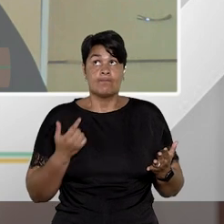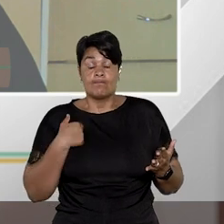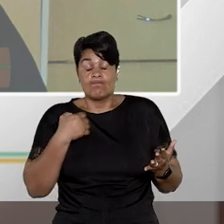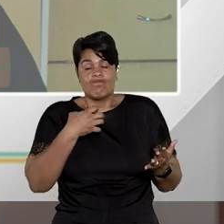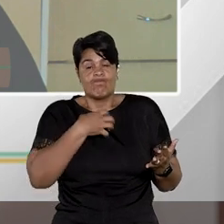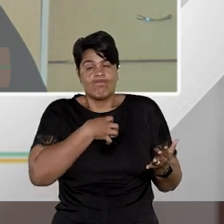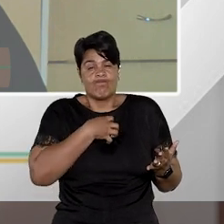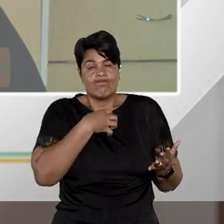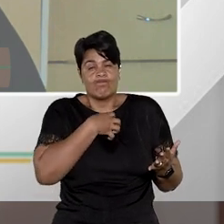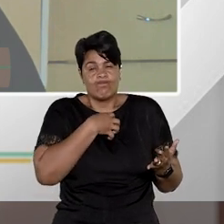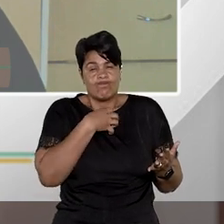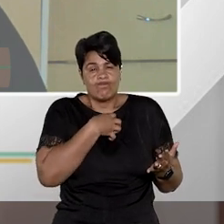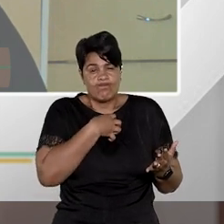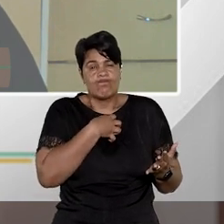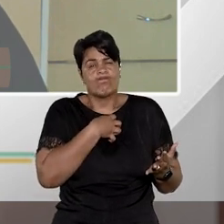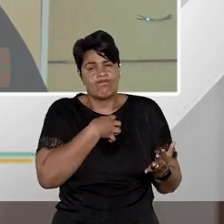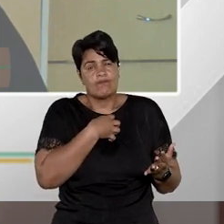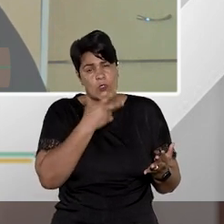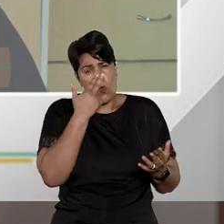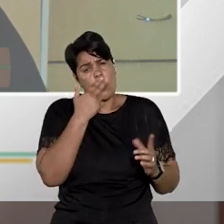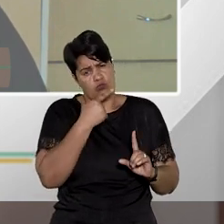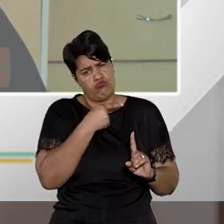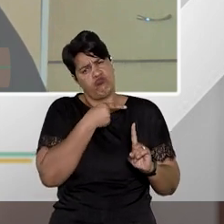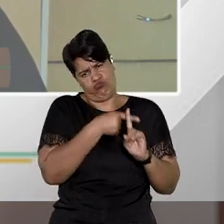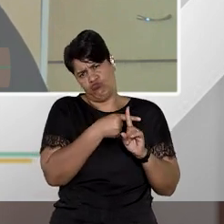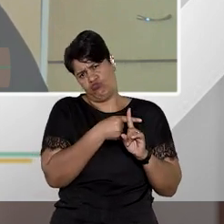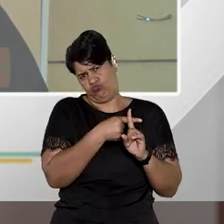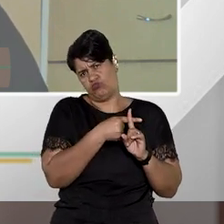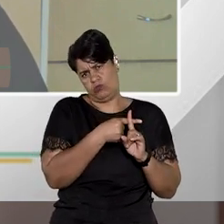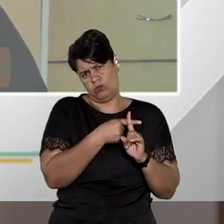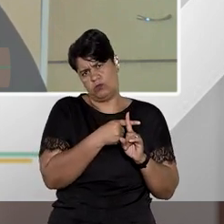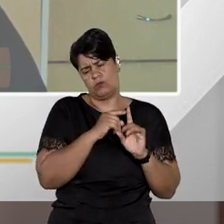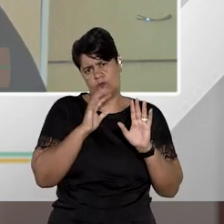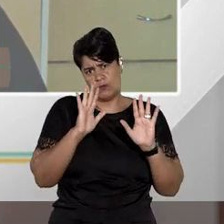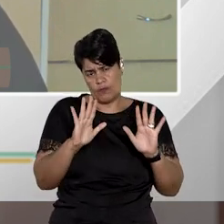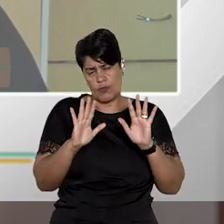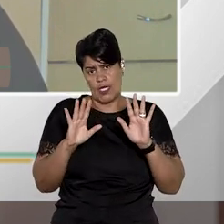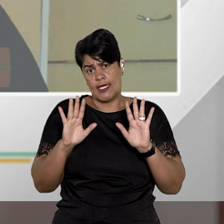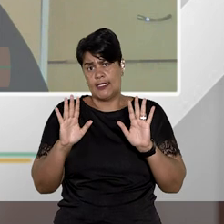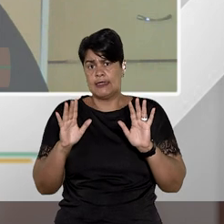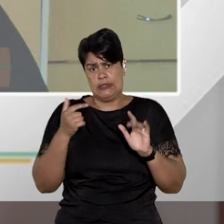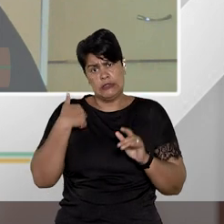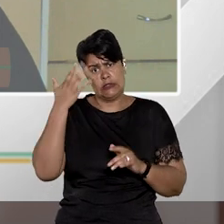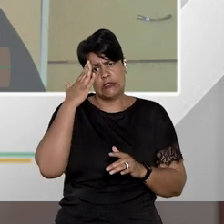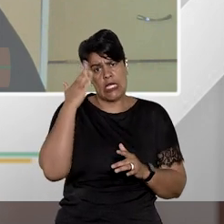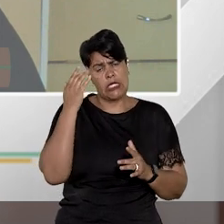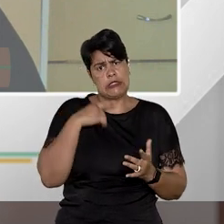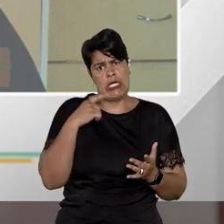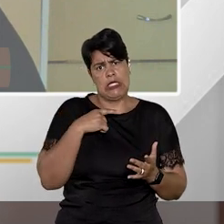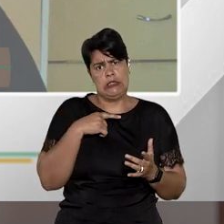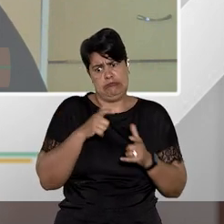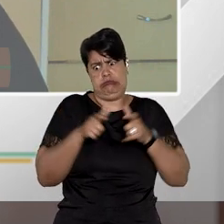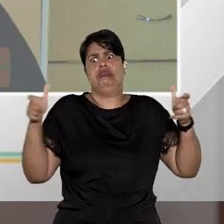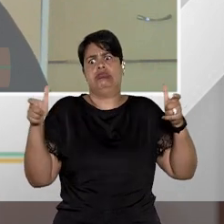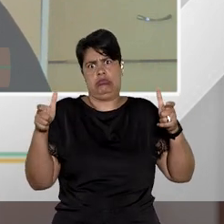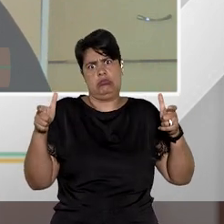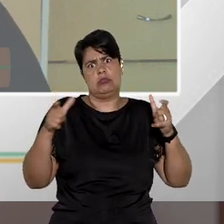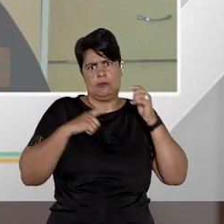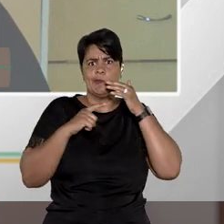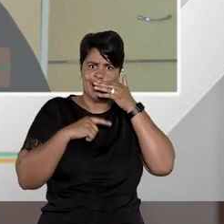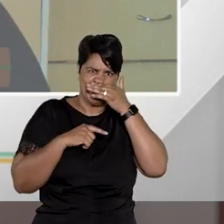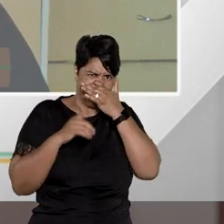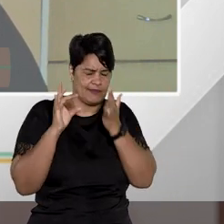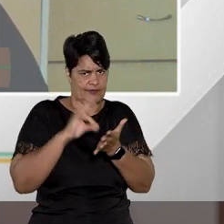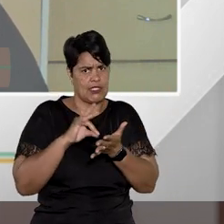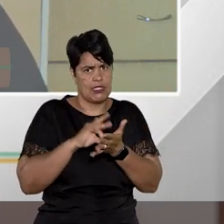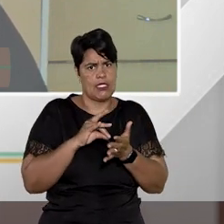impressão sobre isso ela é positiva é claro que como julgadora a gente vê esse excesso e a gente sabe que os juízes